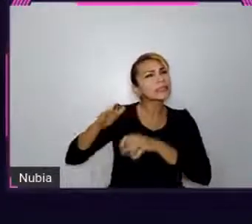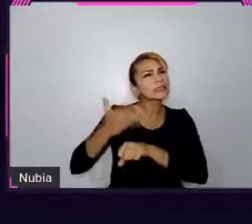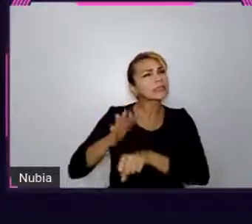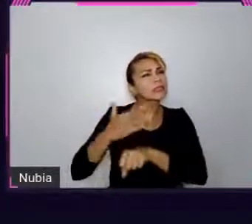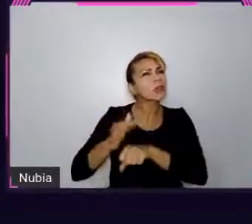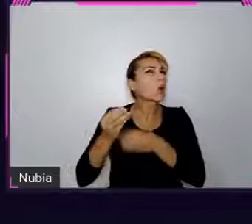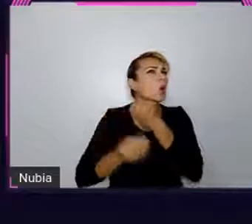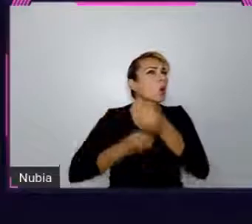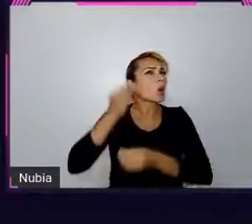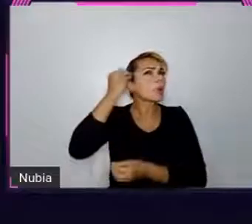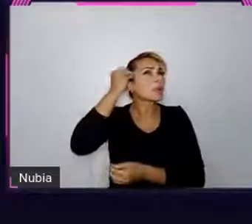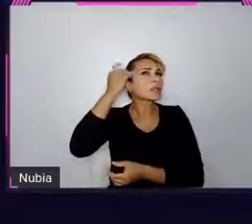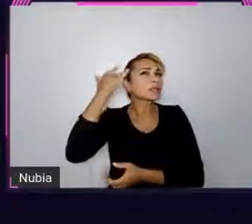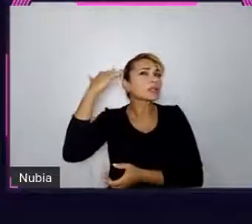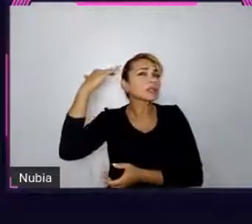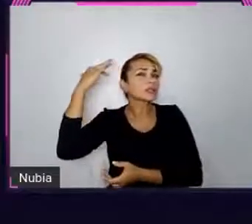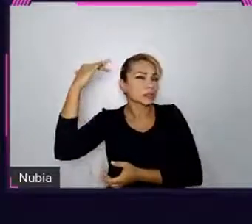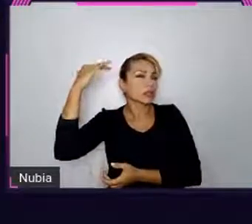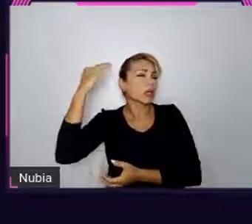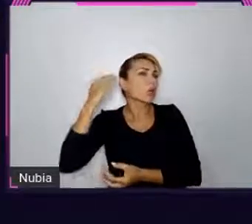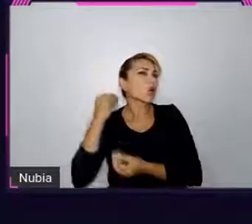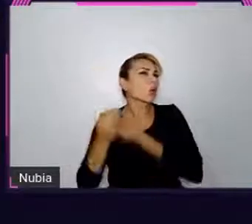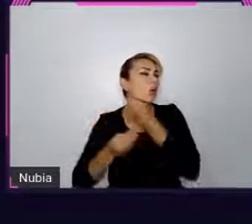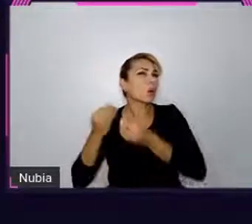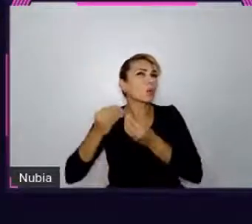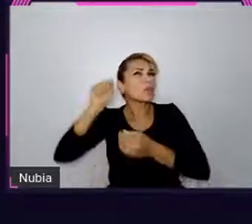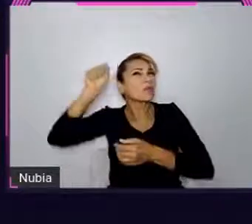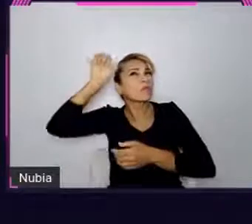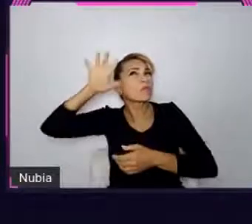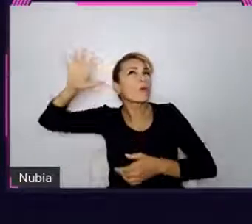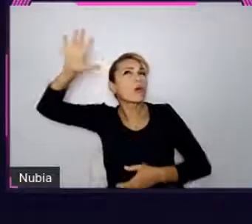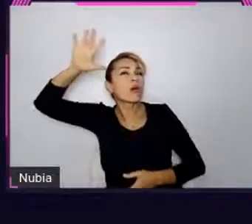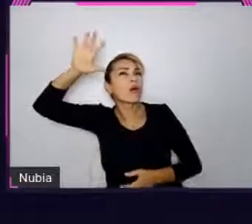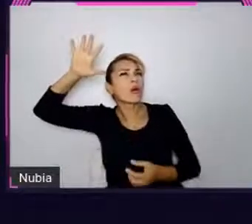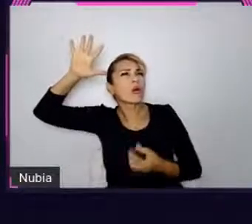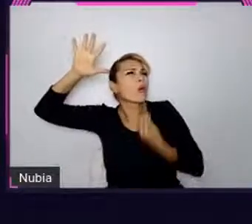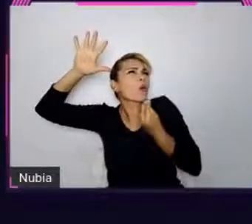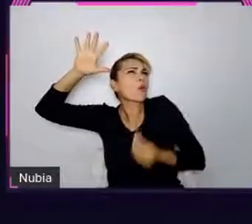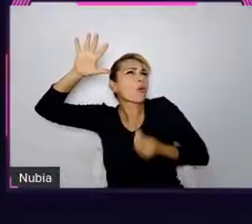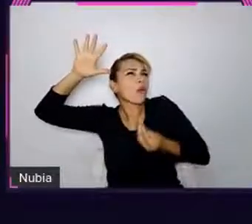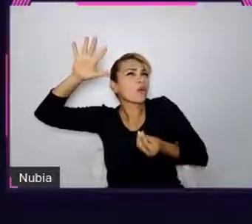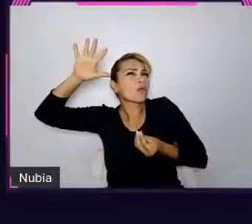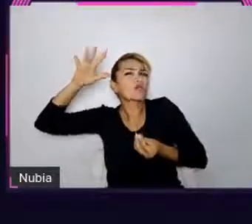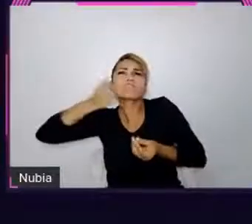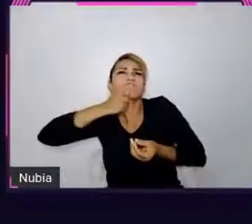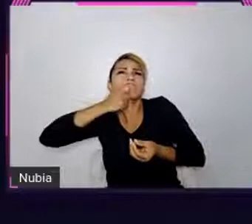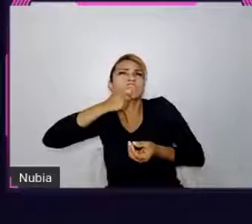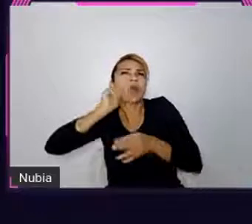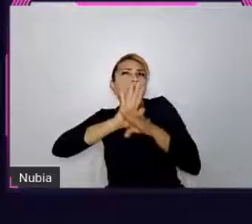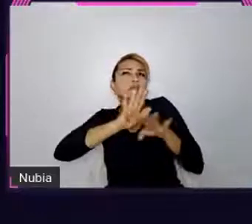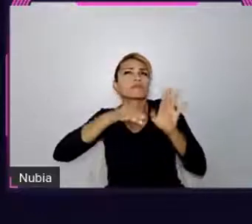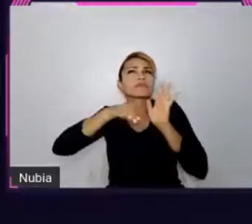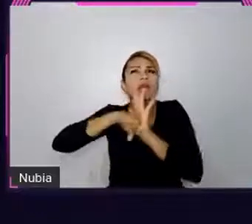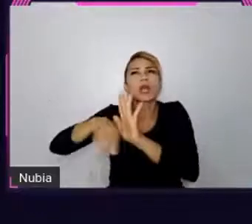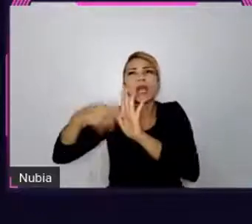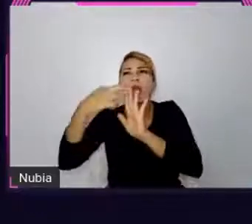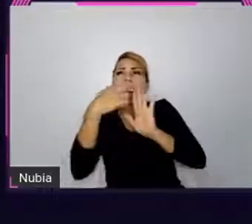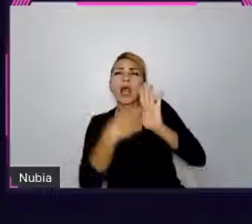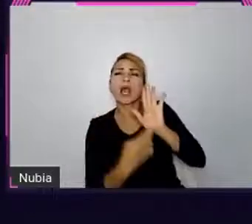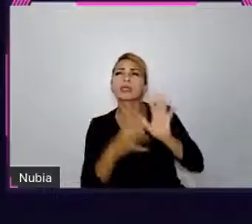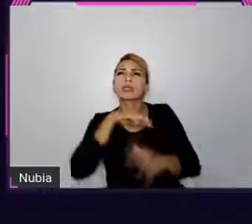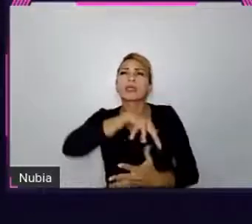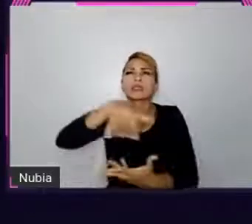tentar pintar na nossa cabeça um pouco disso. e tentar pintar um mundo onde as regras do rolê incluem não